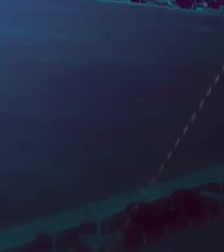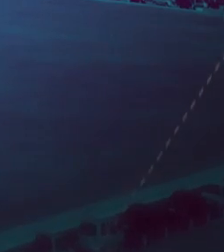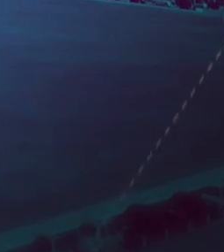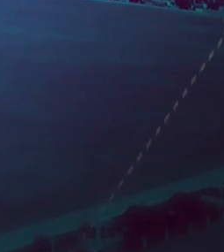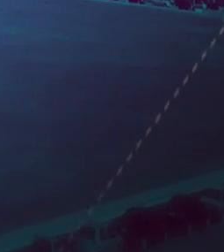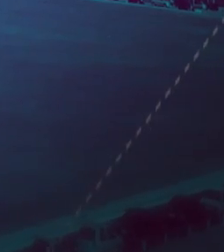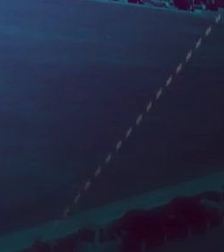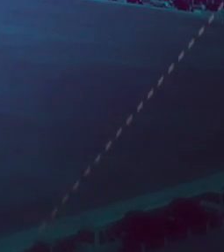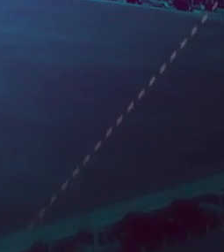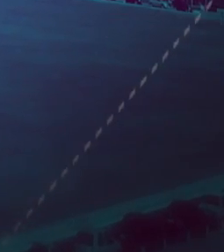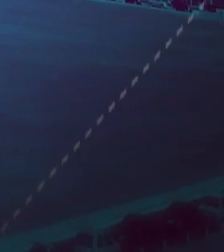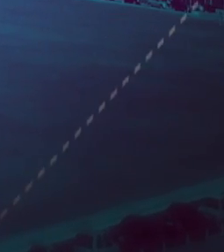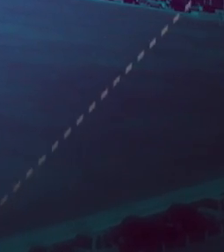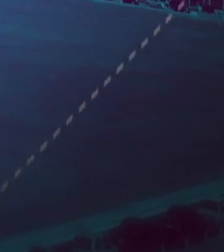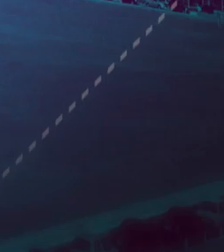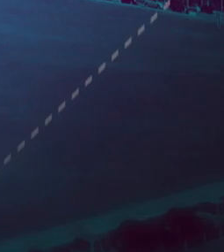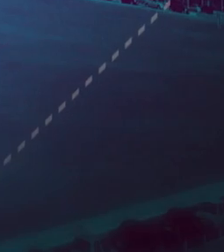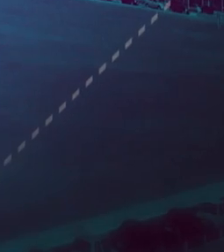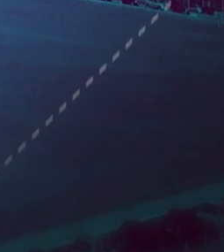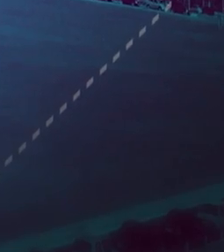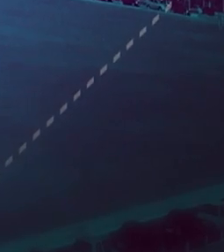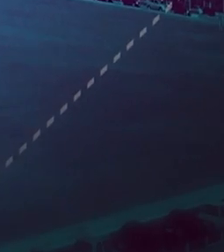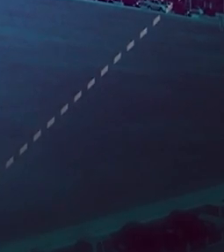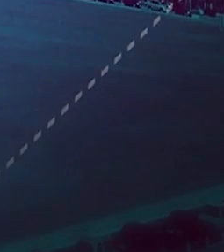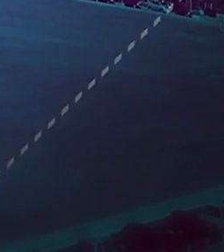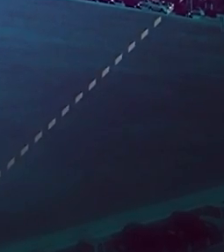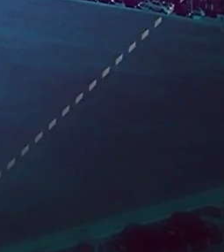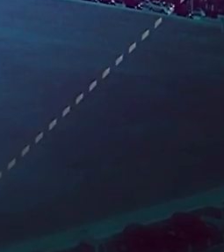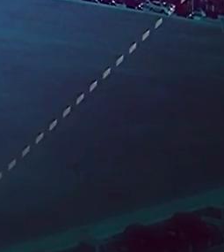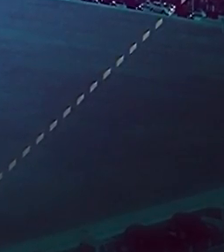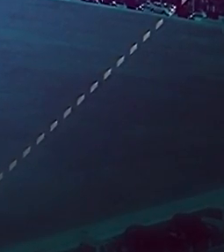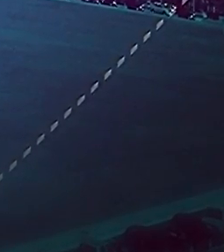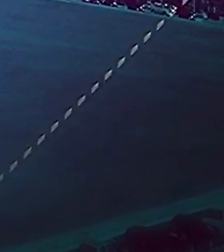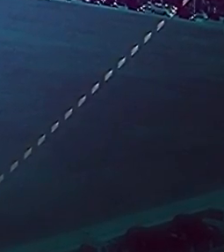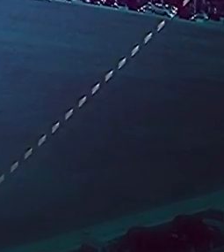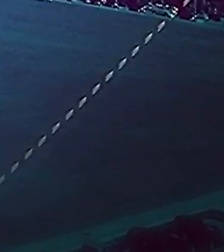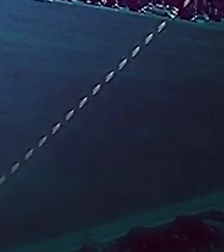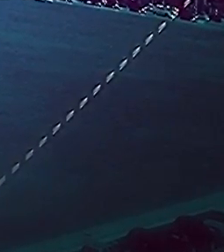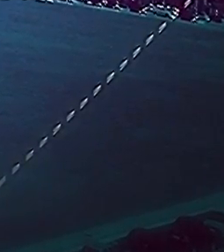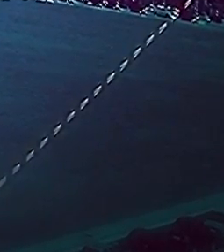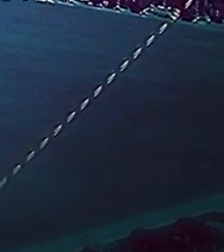Fique com a gente na TV NBR e também no YouTube.